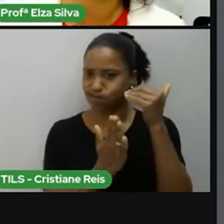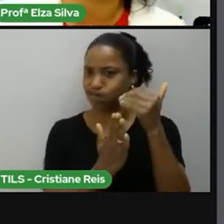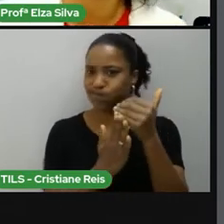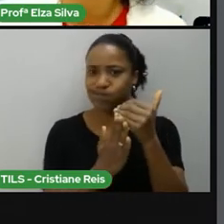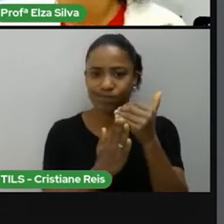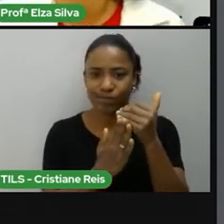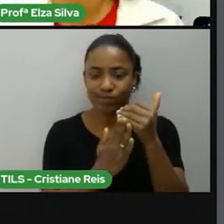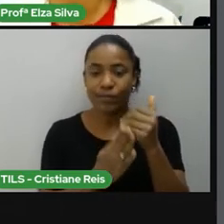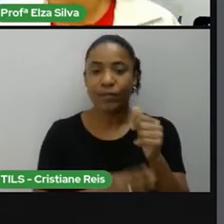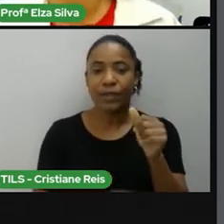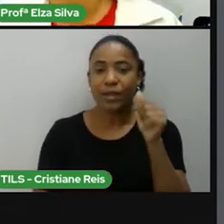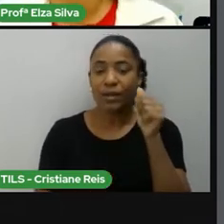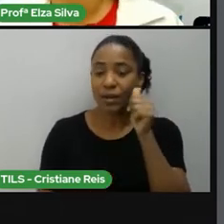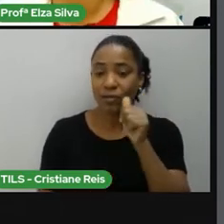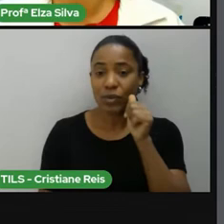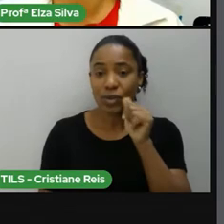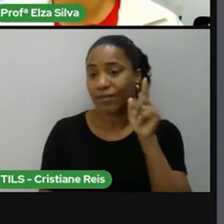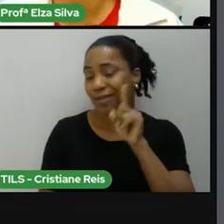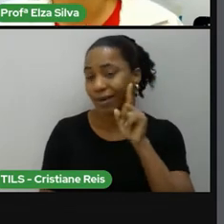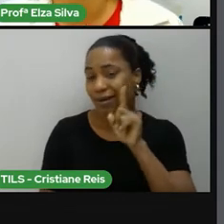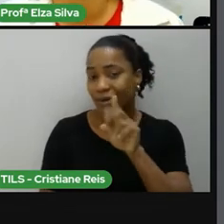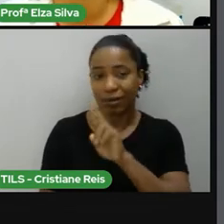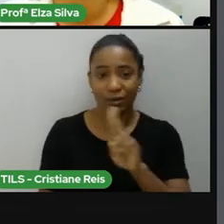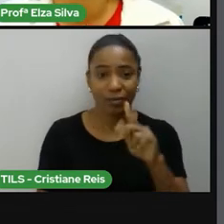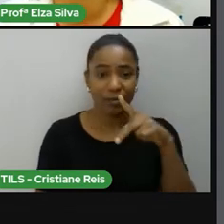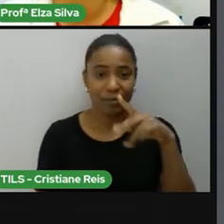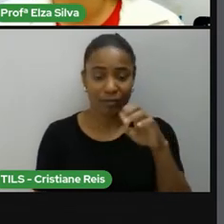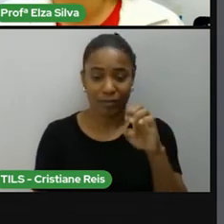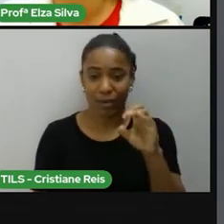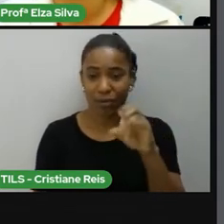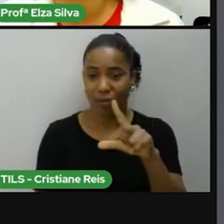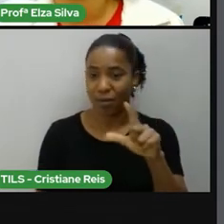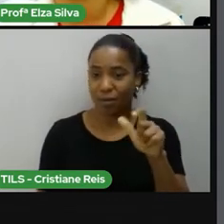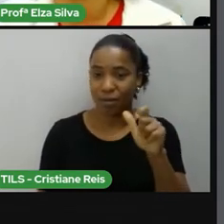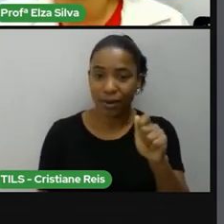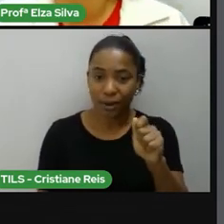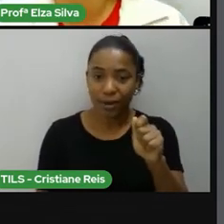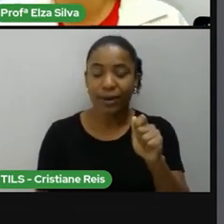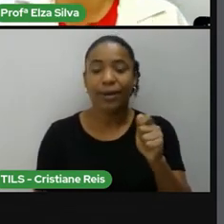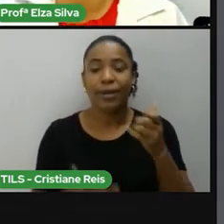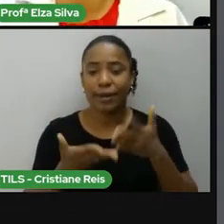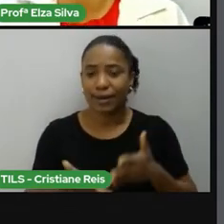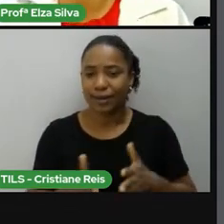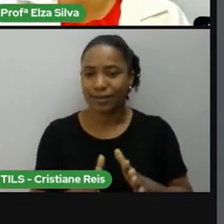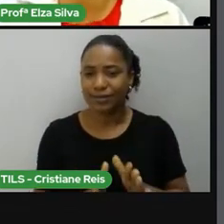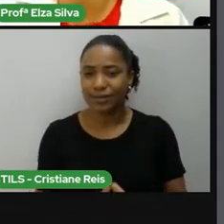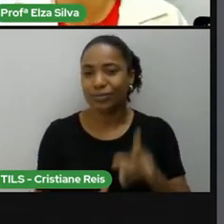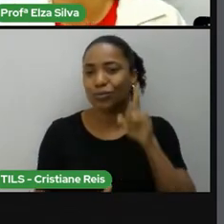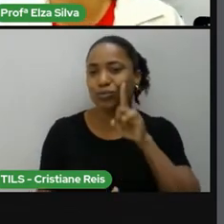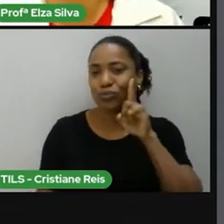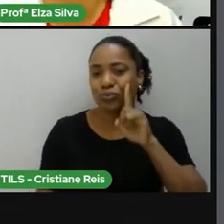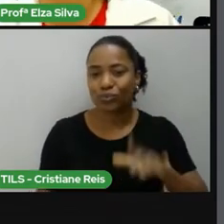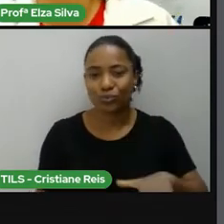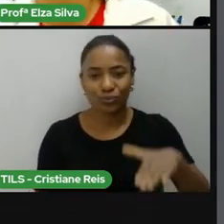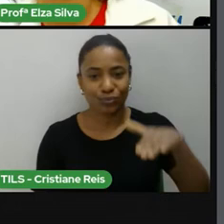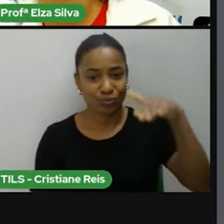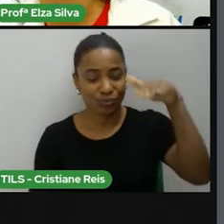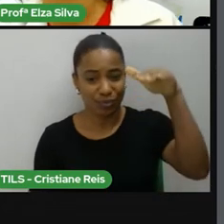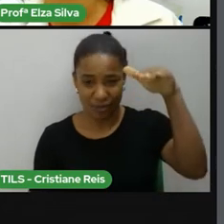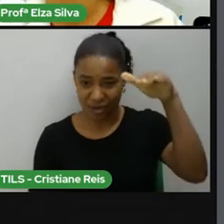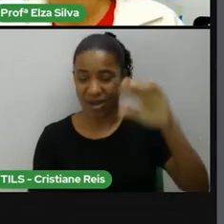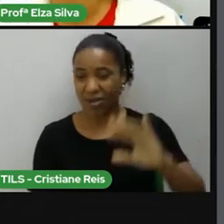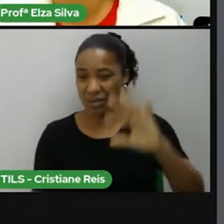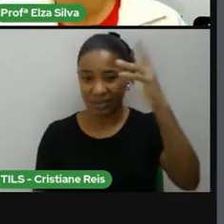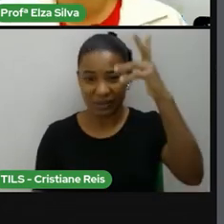disse chamada Pecola. Ela cresceu num período histórico nos Estados Unidos chamado de Grande Depressão.